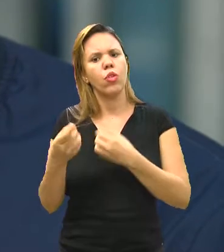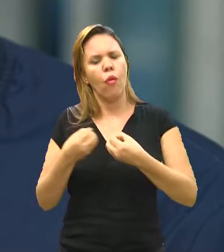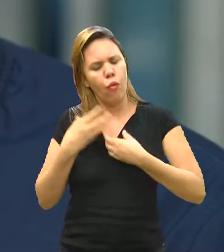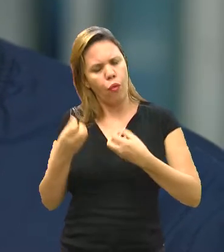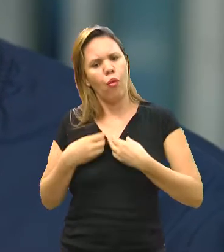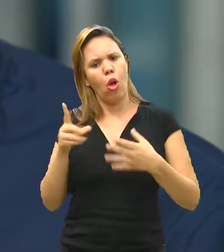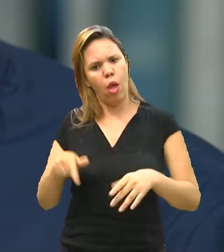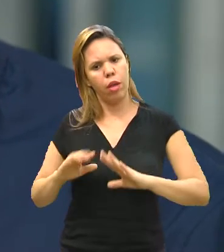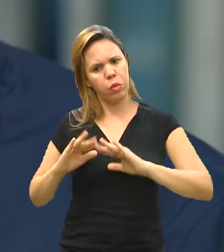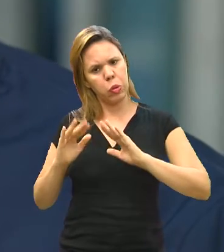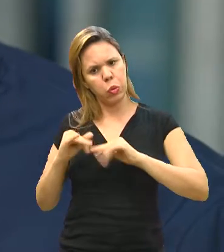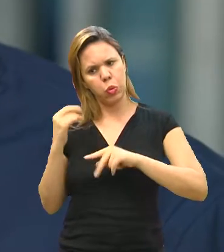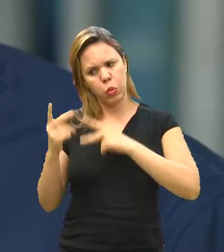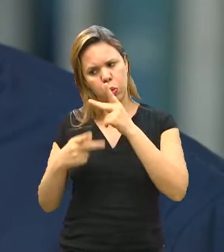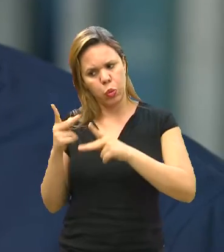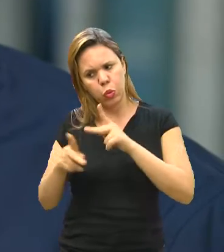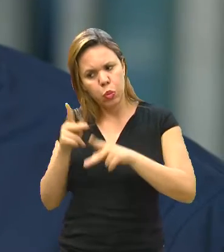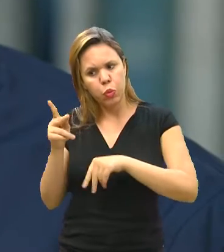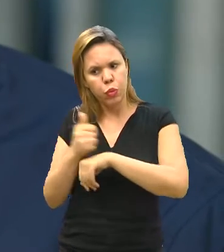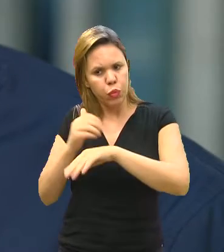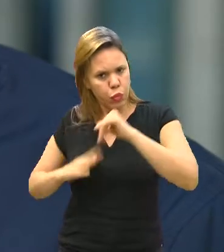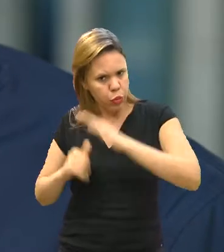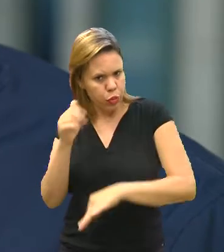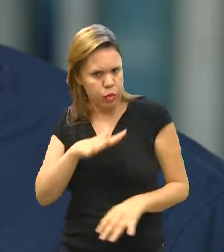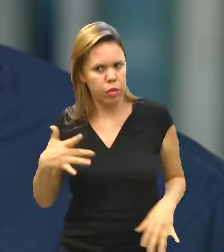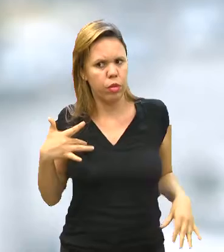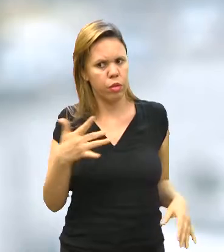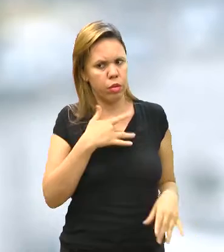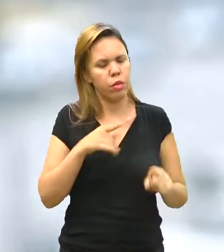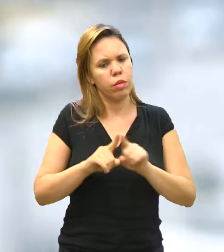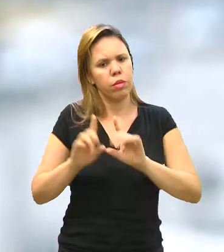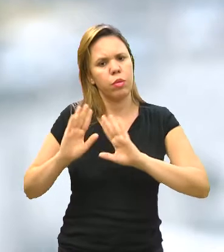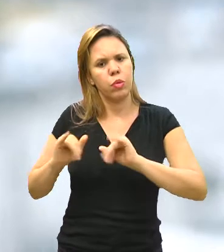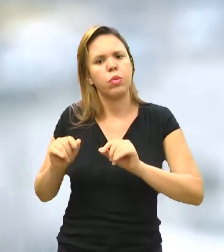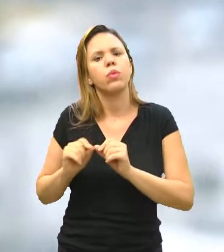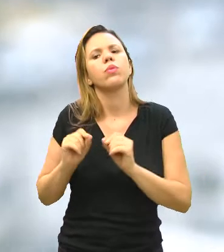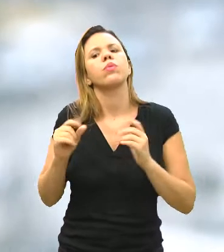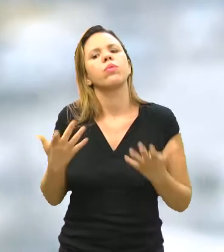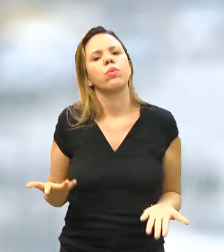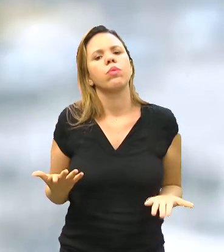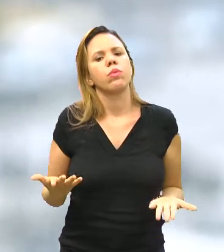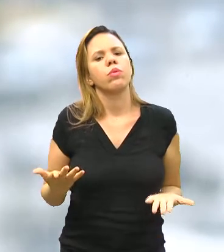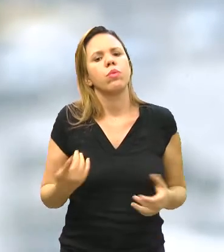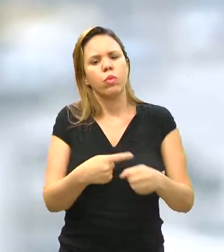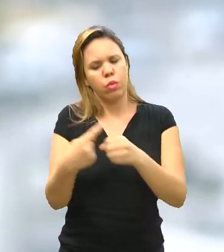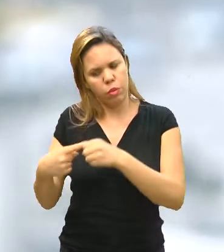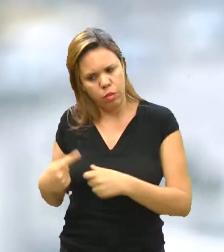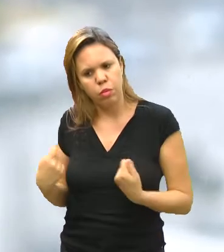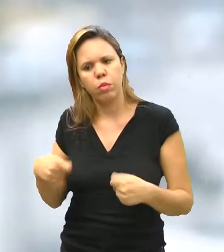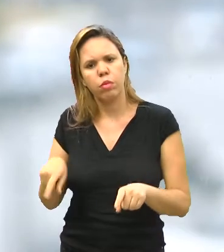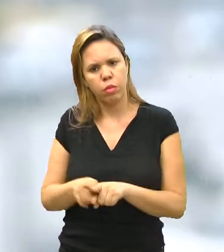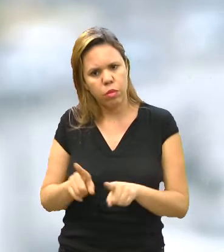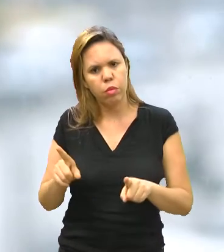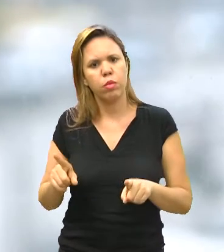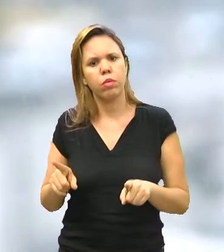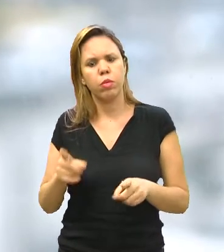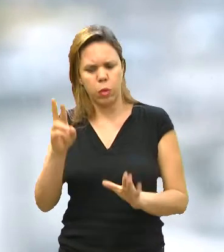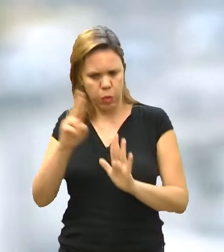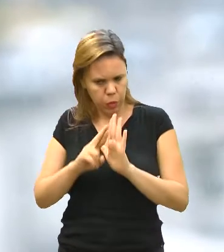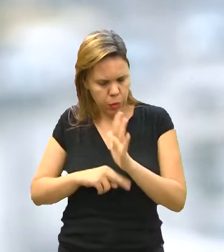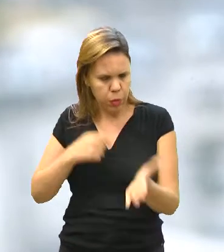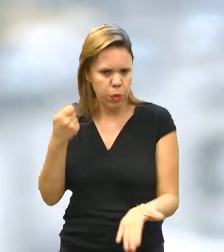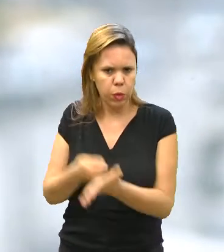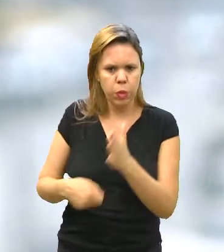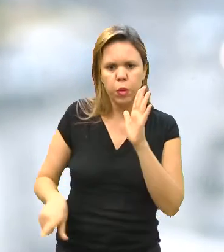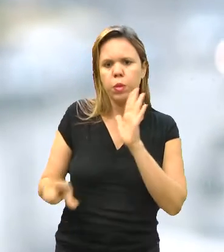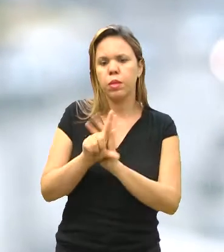essa informação, essa solicitação de alguns profissionais da área da saúde, solicitando que o município necessitava colocar